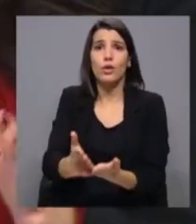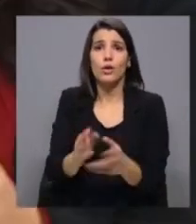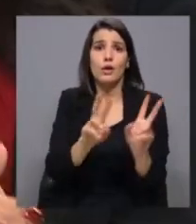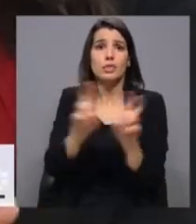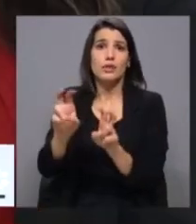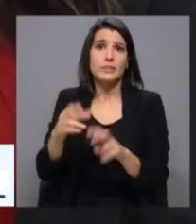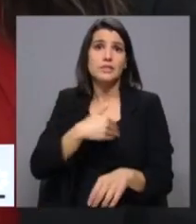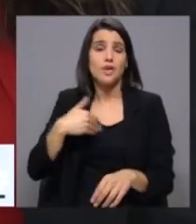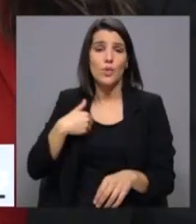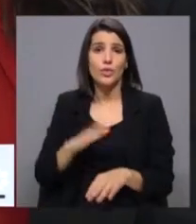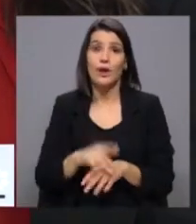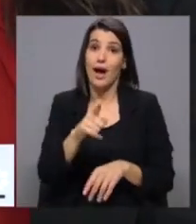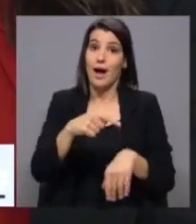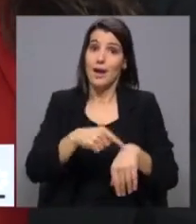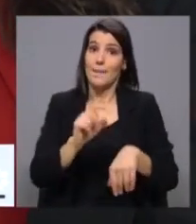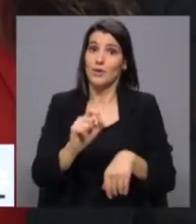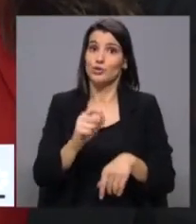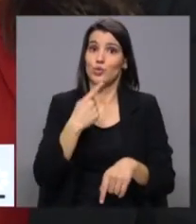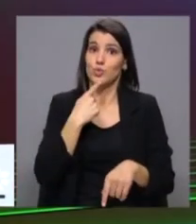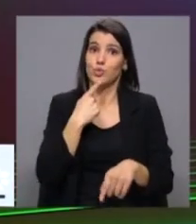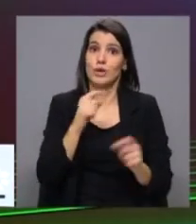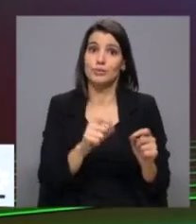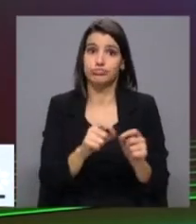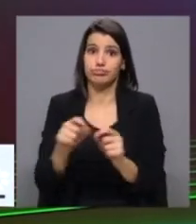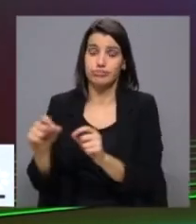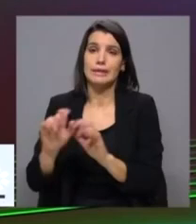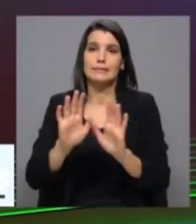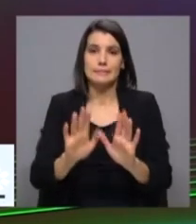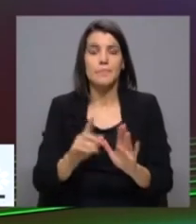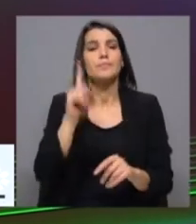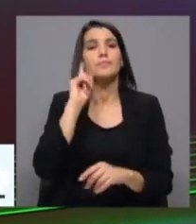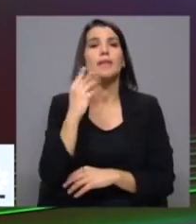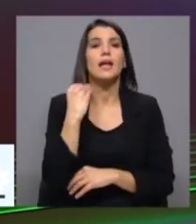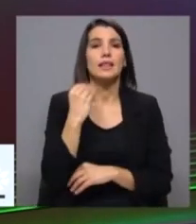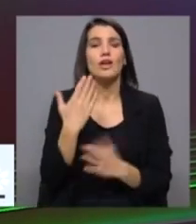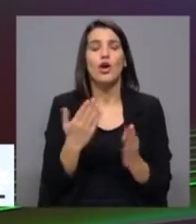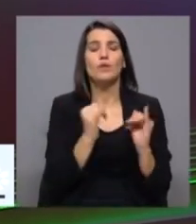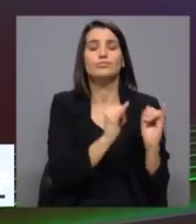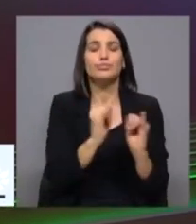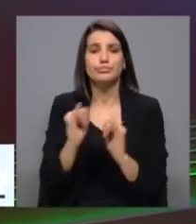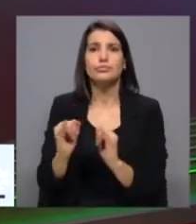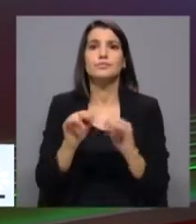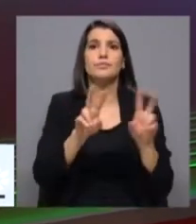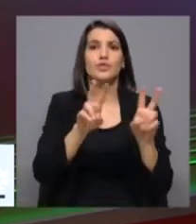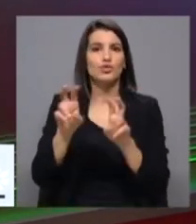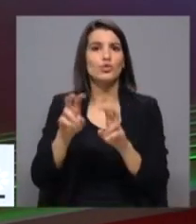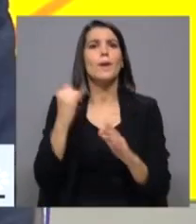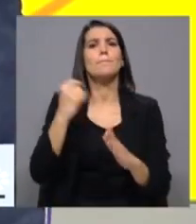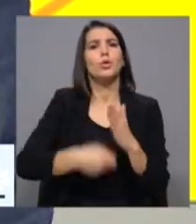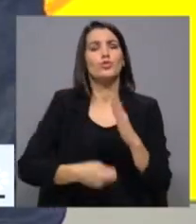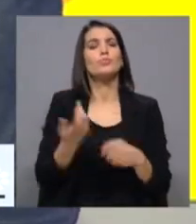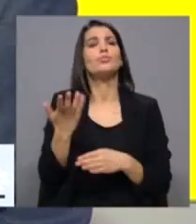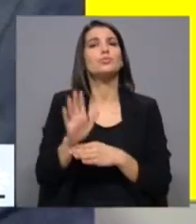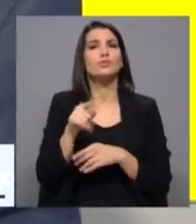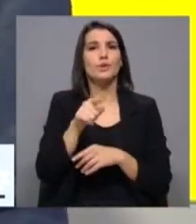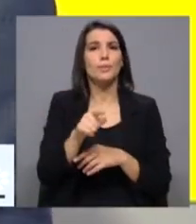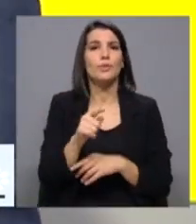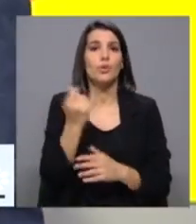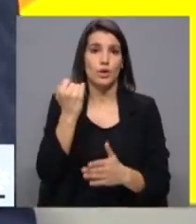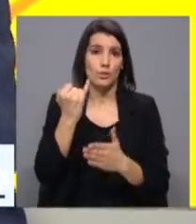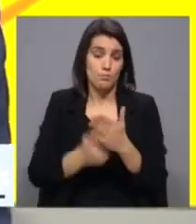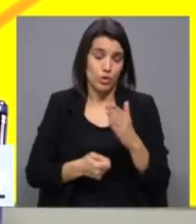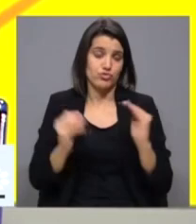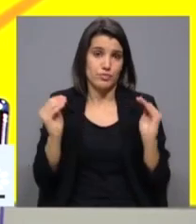em vantagem de muitos minutos. Catarina Martins, olhando, porque temos que ir por partes. Estas questões, impostos, por exemplo, a descida de impostos,